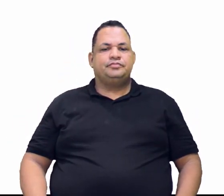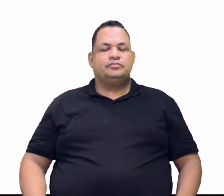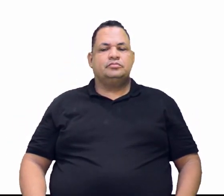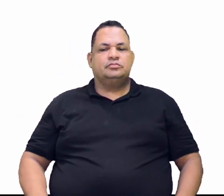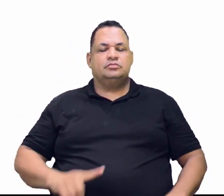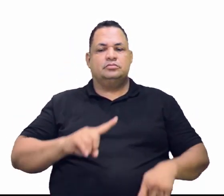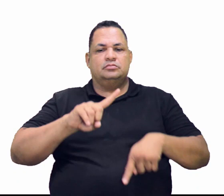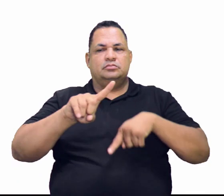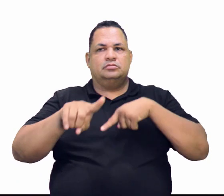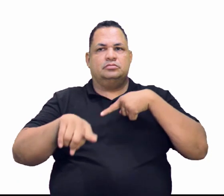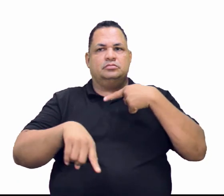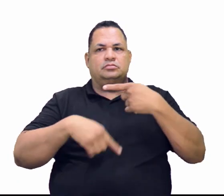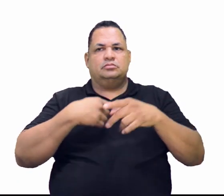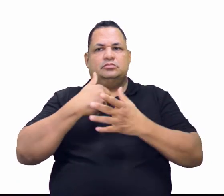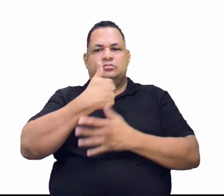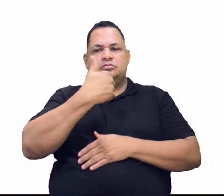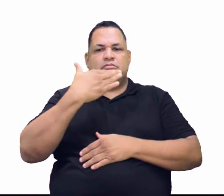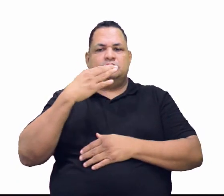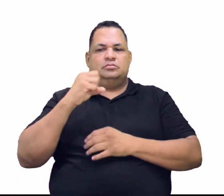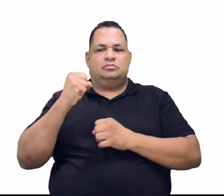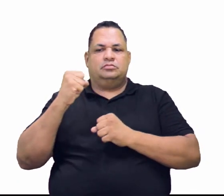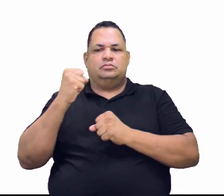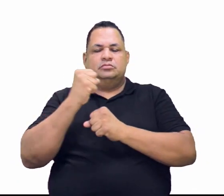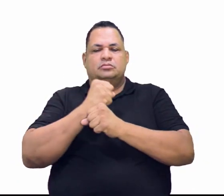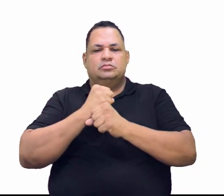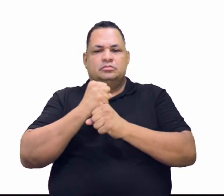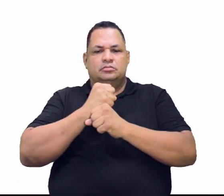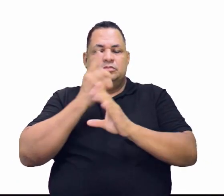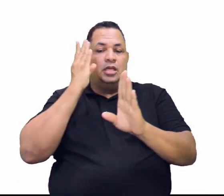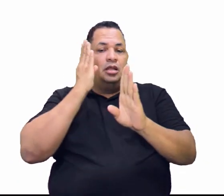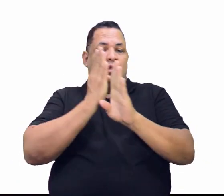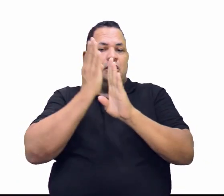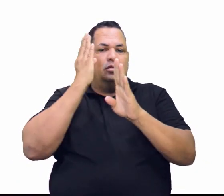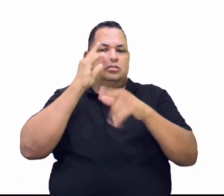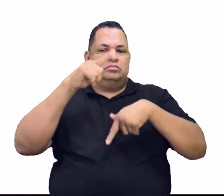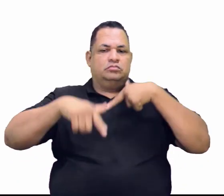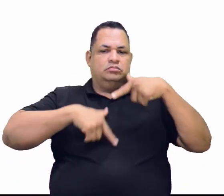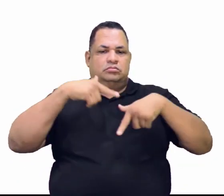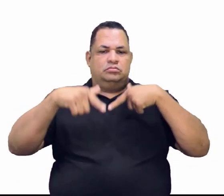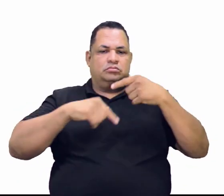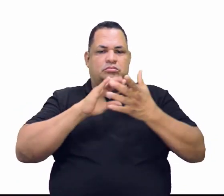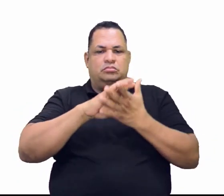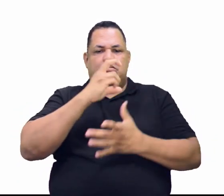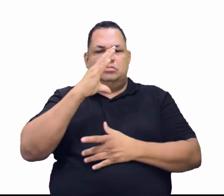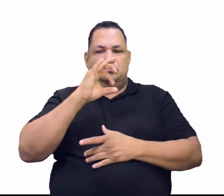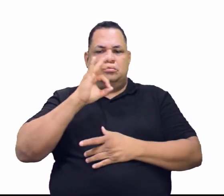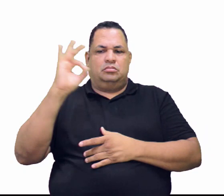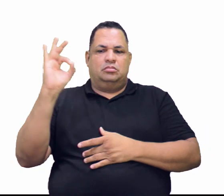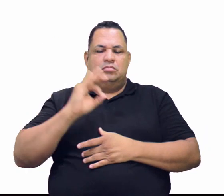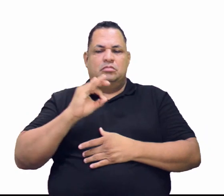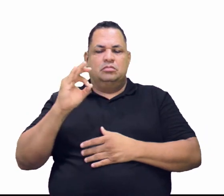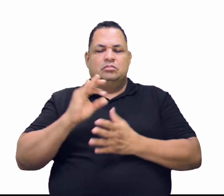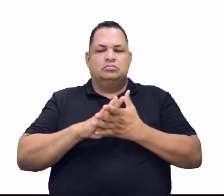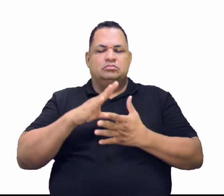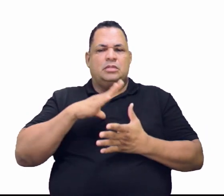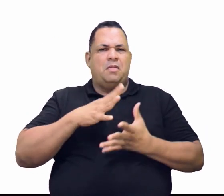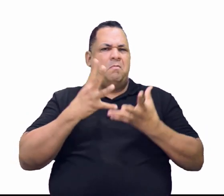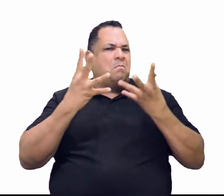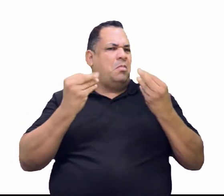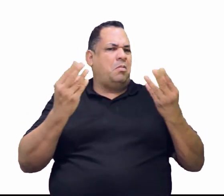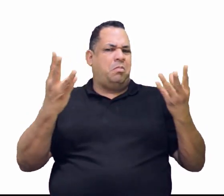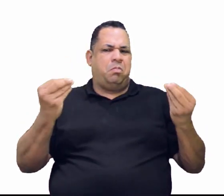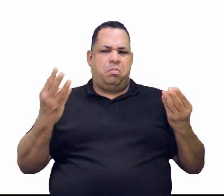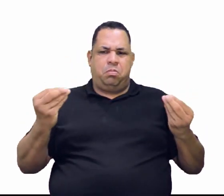Depois de 10 anos que foi descoberto, a produção chegava a 50%. Então, era muito,